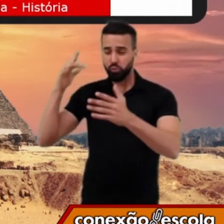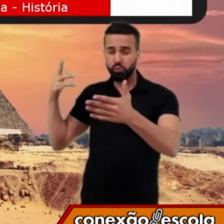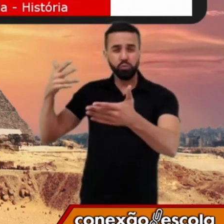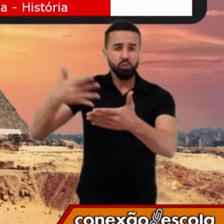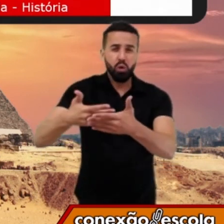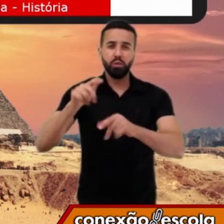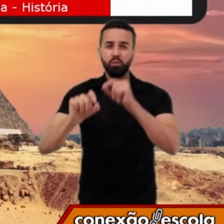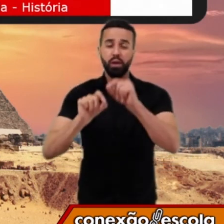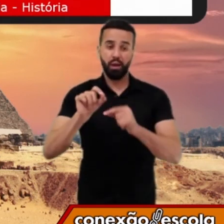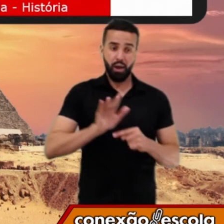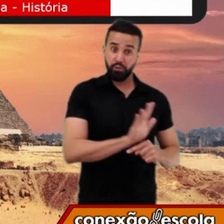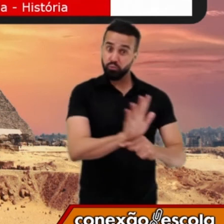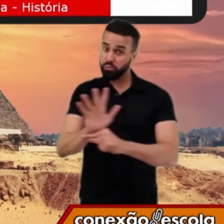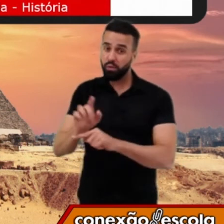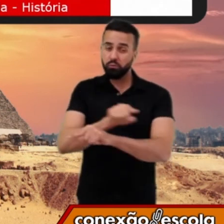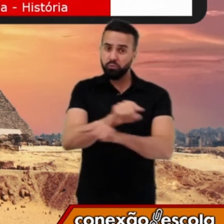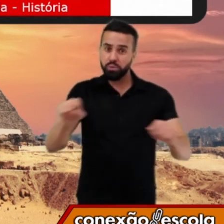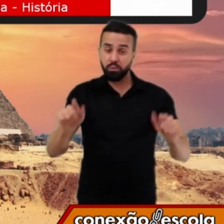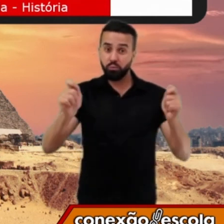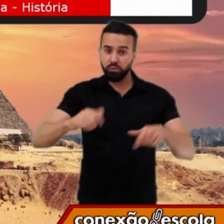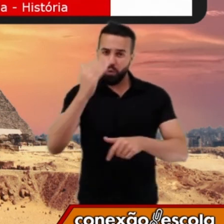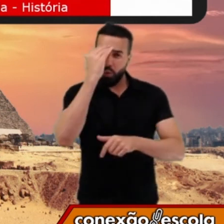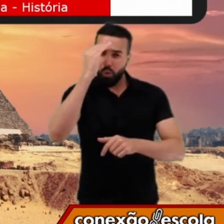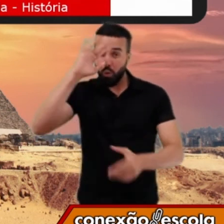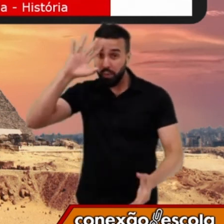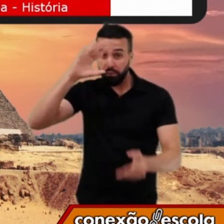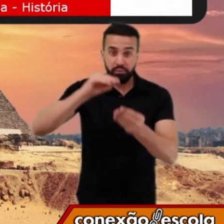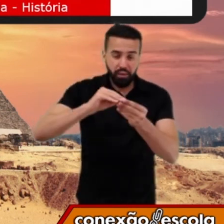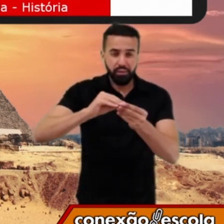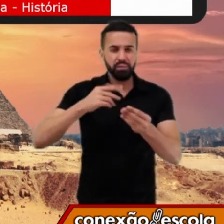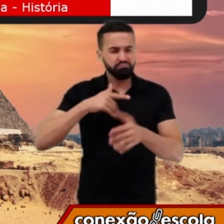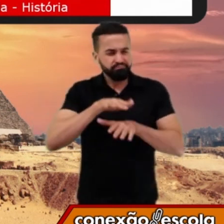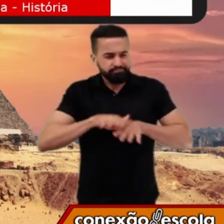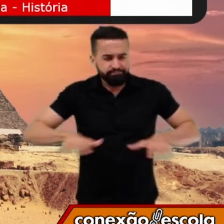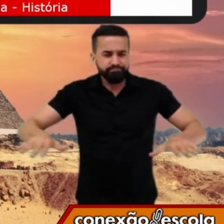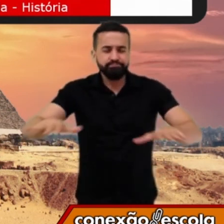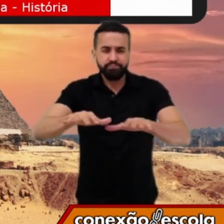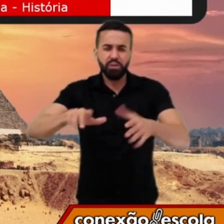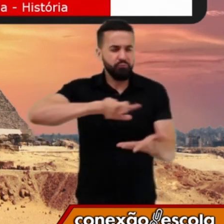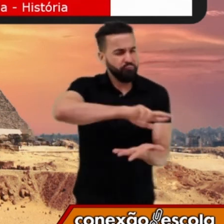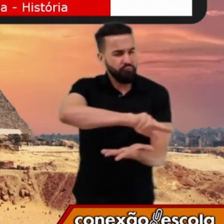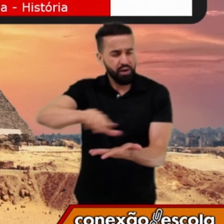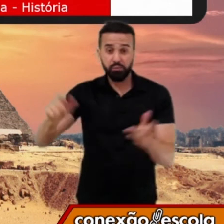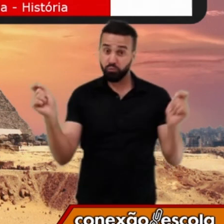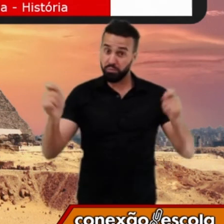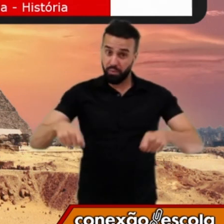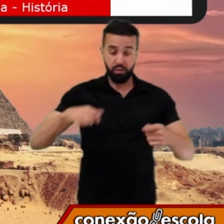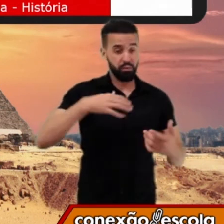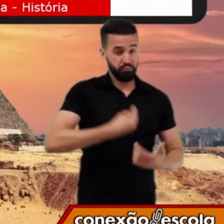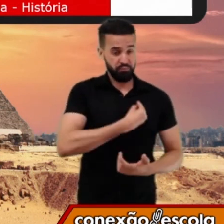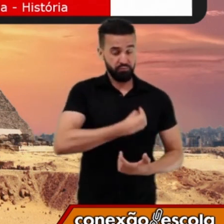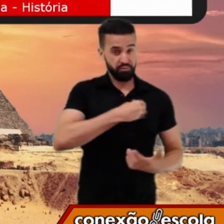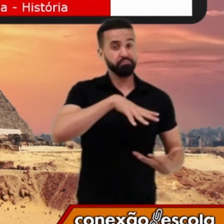ajudar vocês a compreenderem a complexidade que envolve a história humana no planeta Terra.